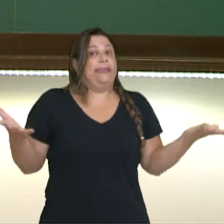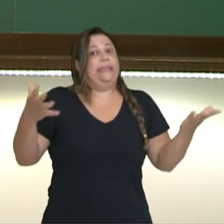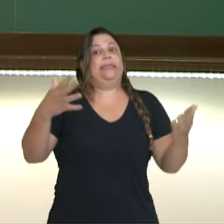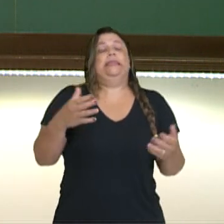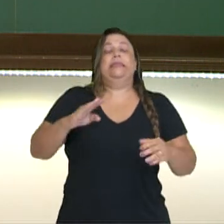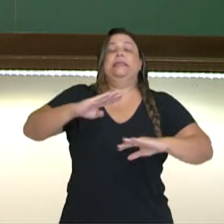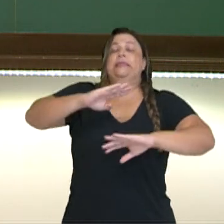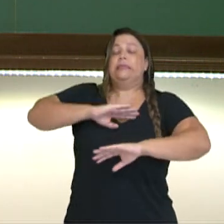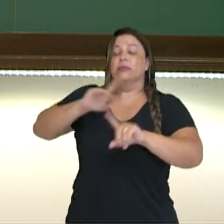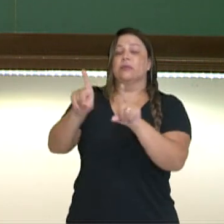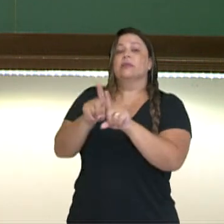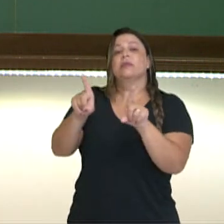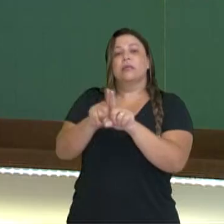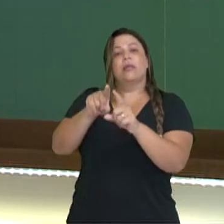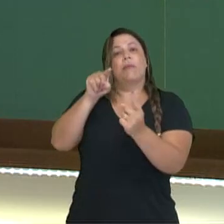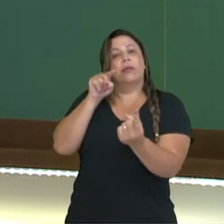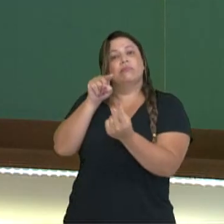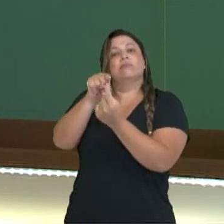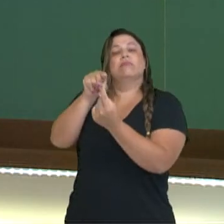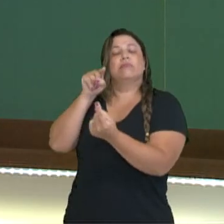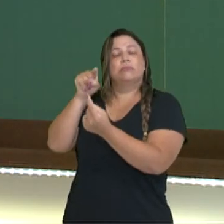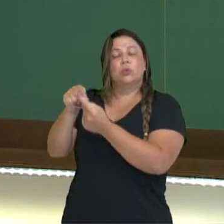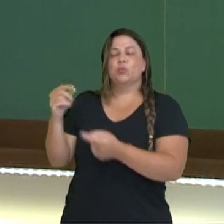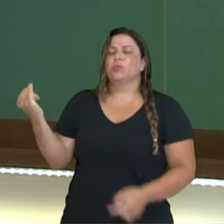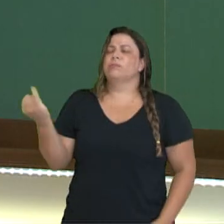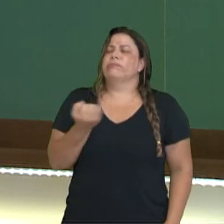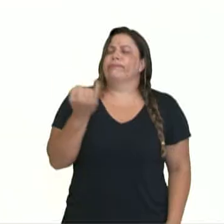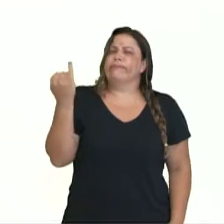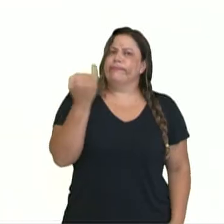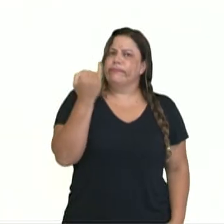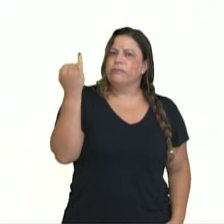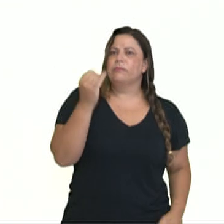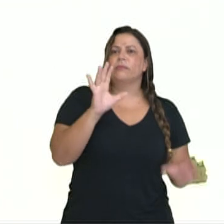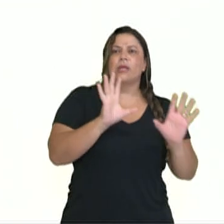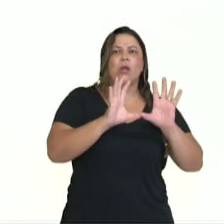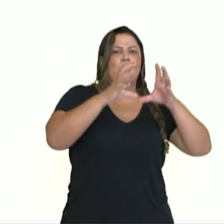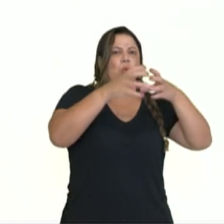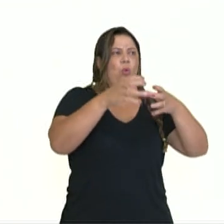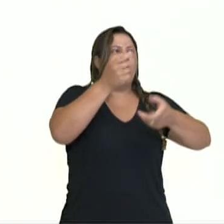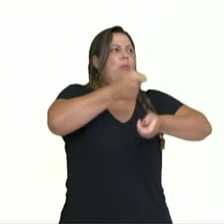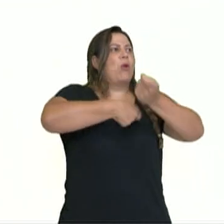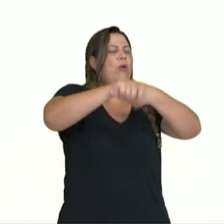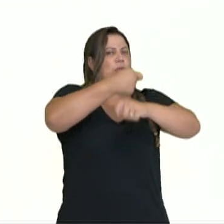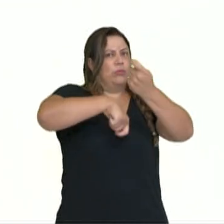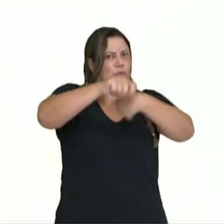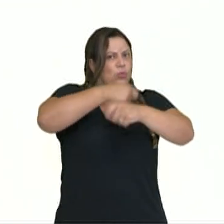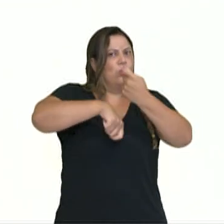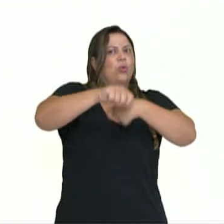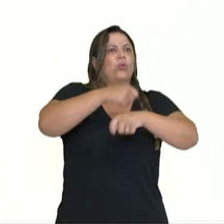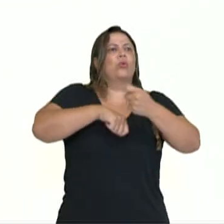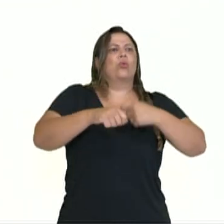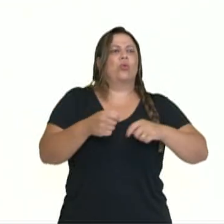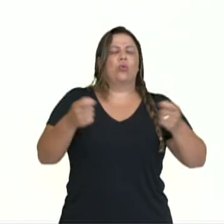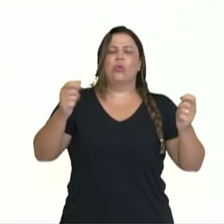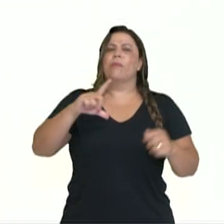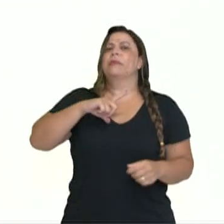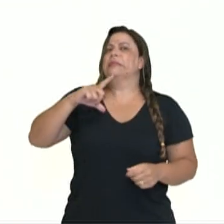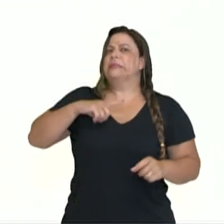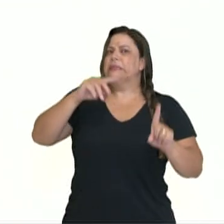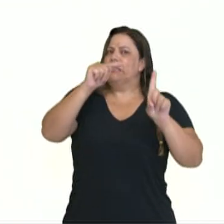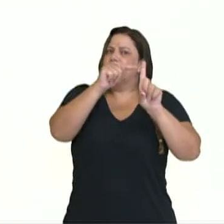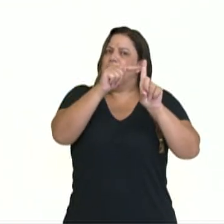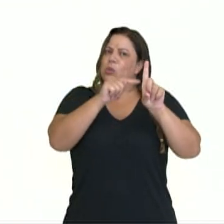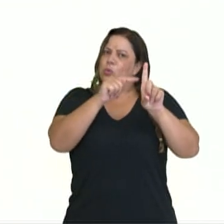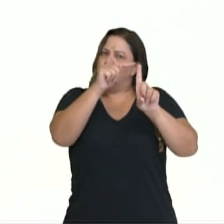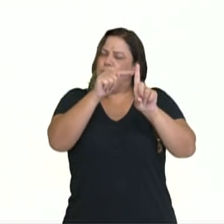ainda temos que definir outro quesito importantíssimo, que são os blocos econômicos. Nos blocos econômicos, nós temos os tipos de